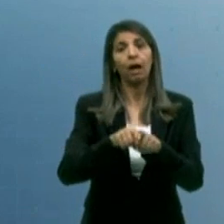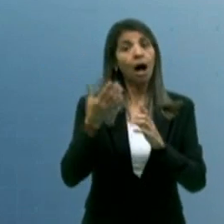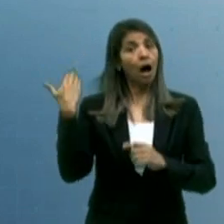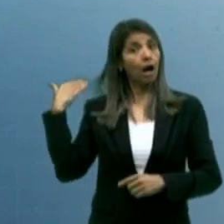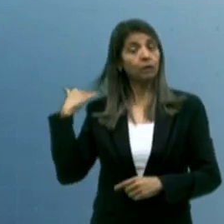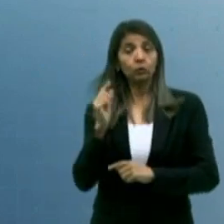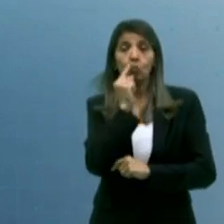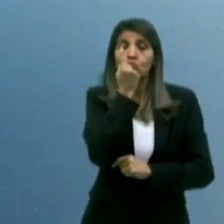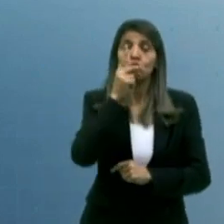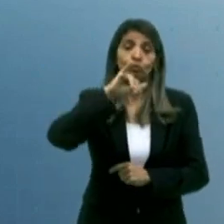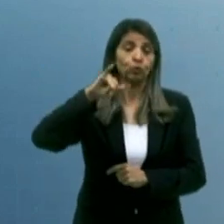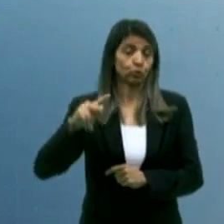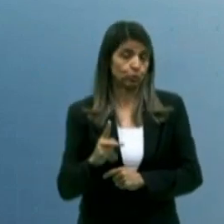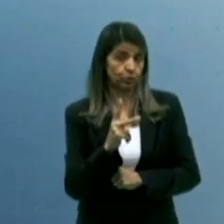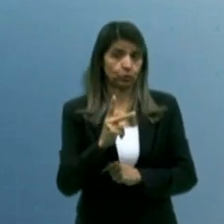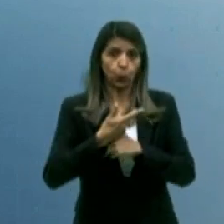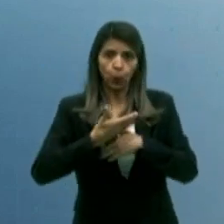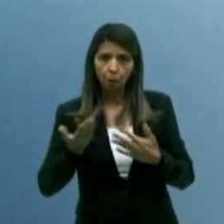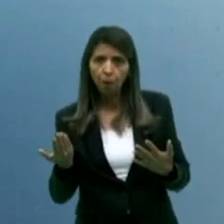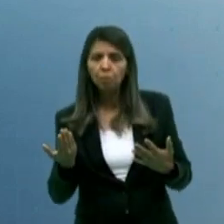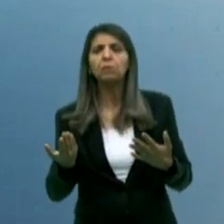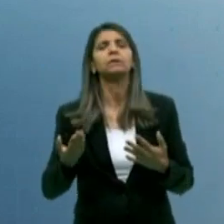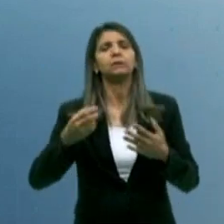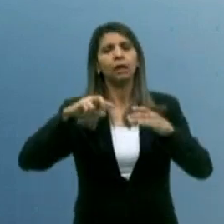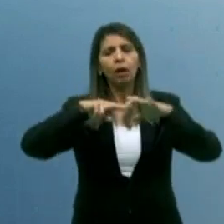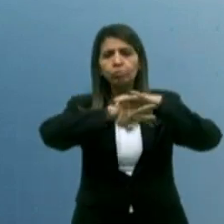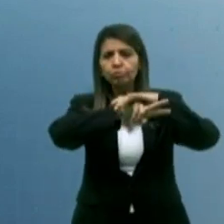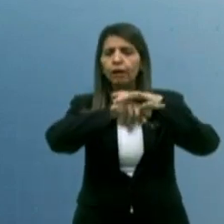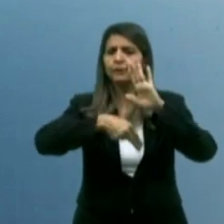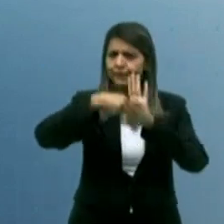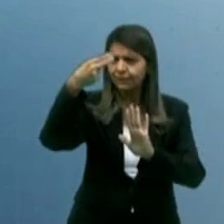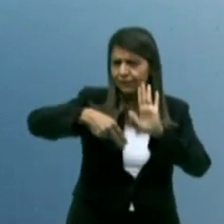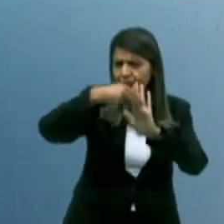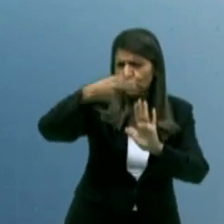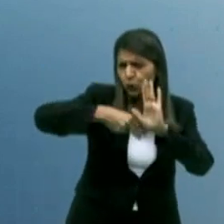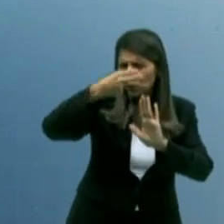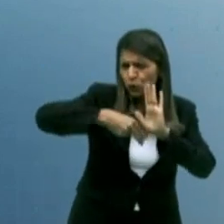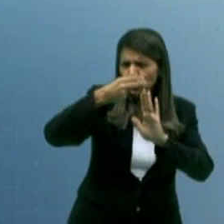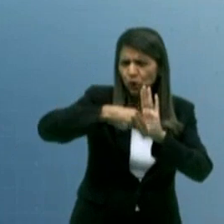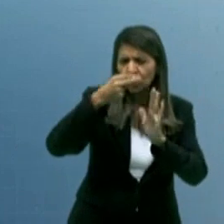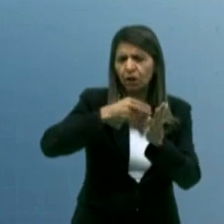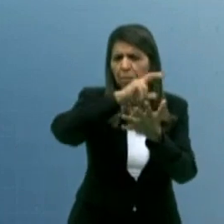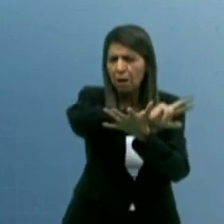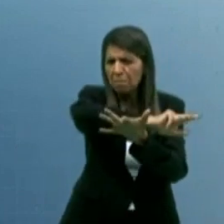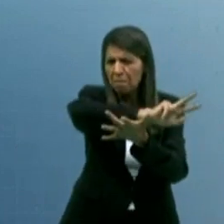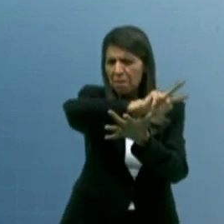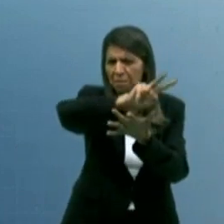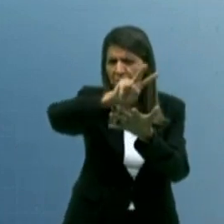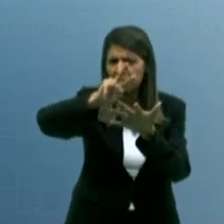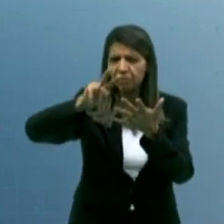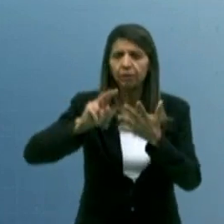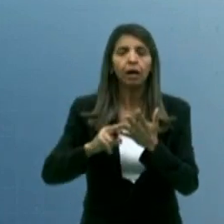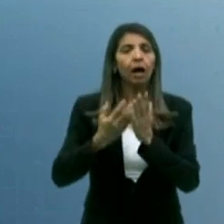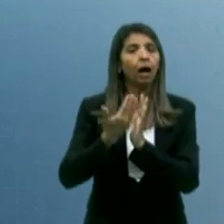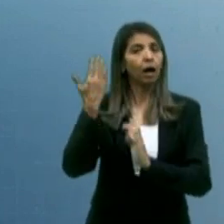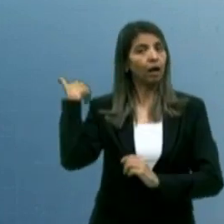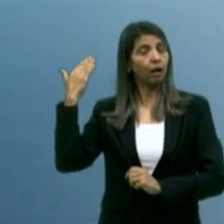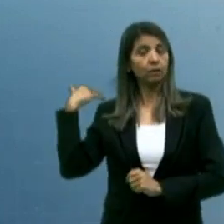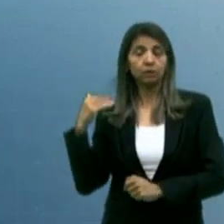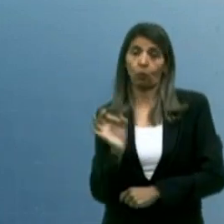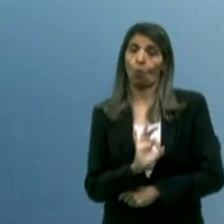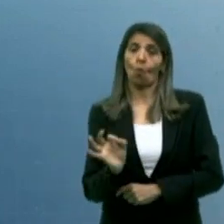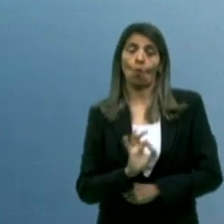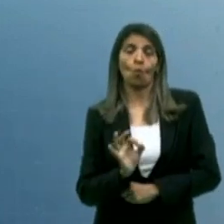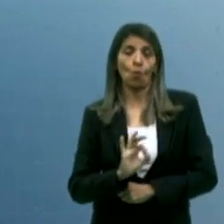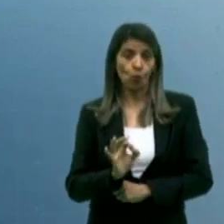Pessoa. Nós estamos fazendo cirurgias vidro-laparascópicas por vários hospitais, que eram coisas impensáveis há algum tempo atrás. Nós